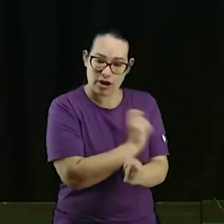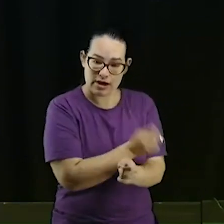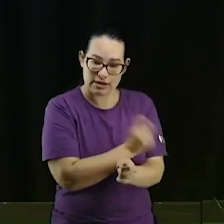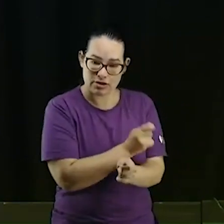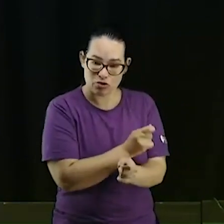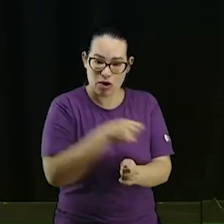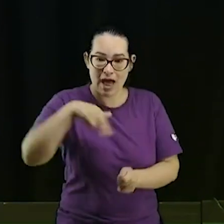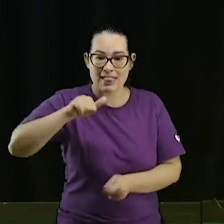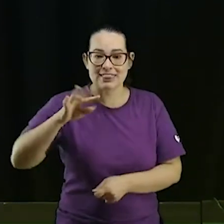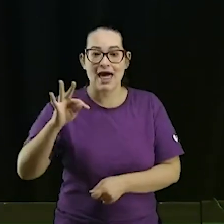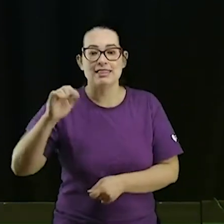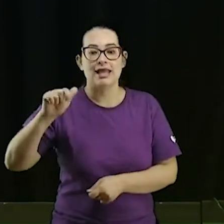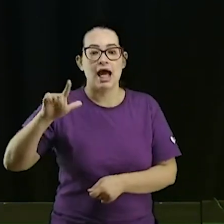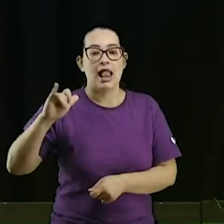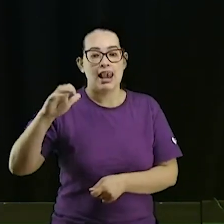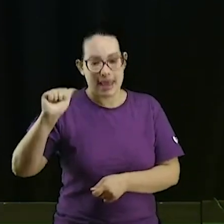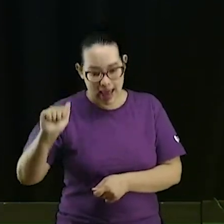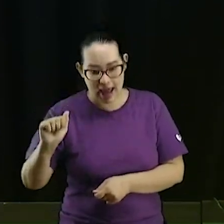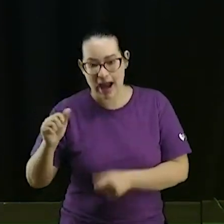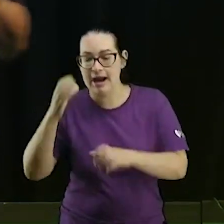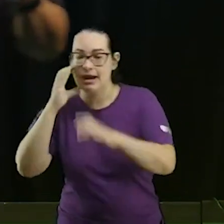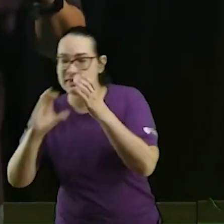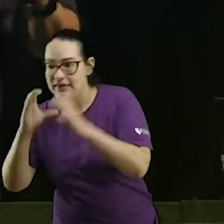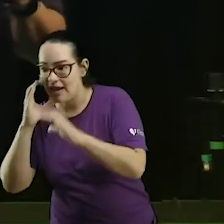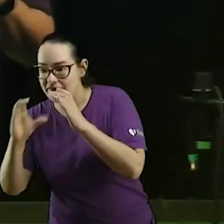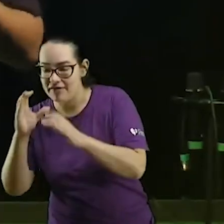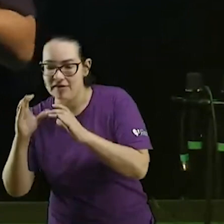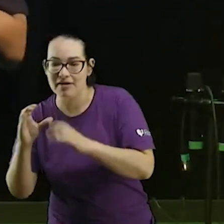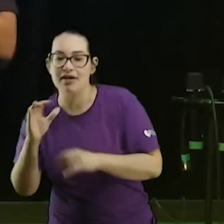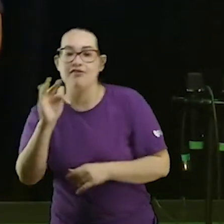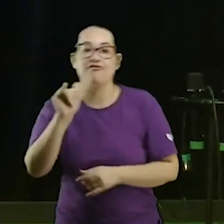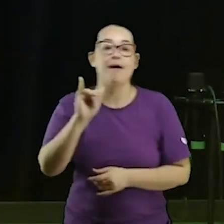cantava e Fabiola aceitava Jesus todo culto